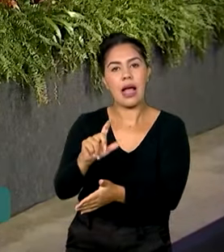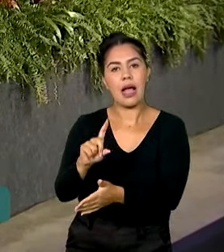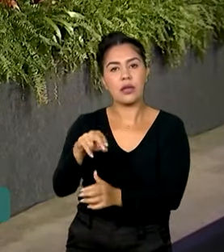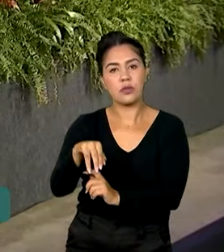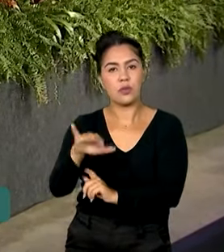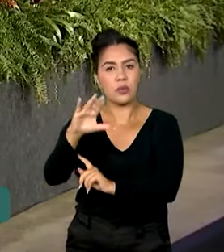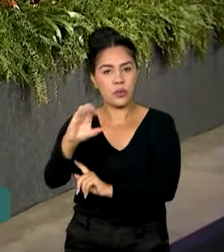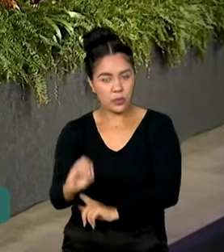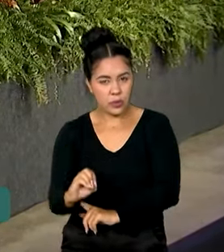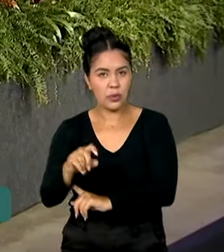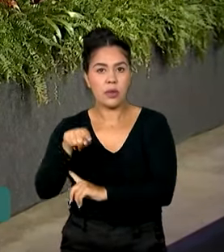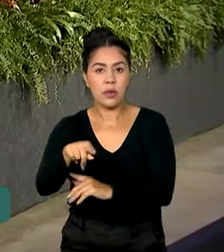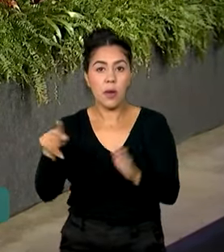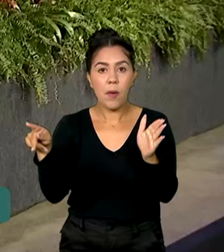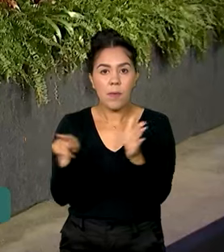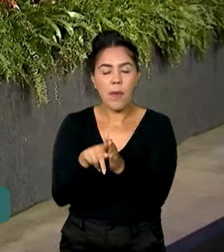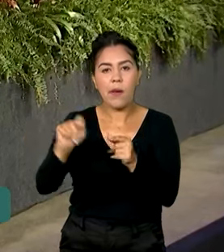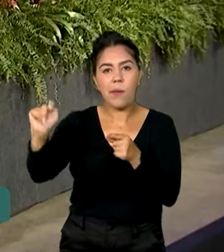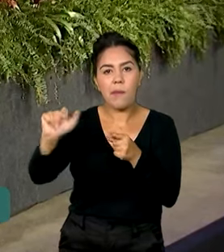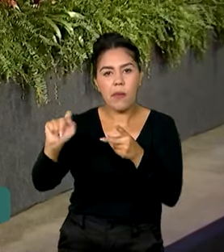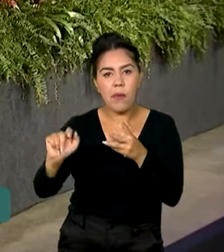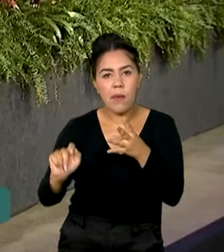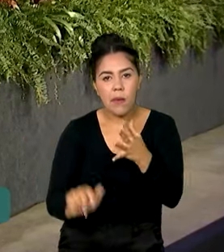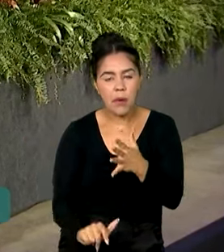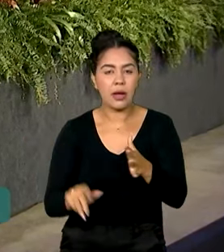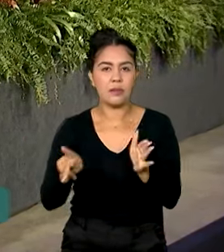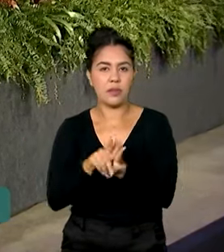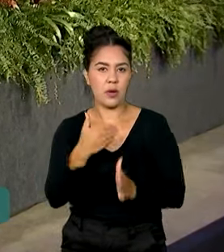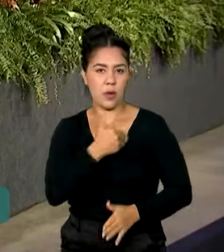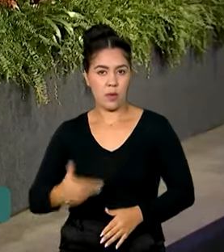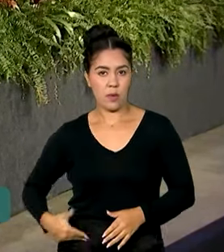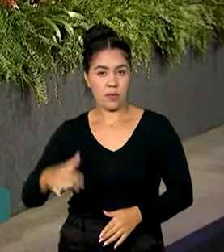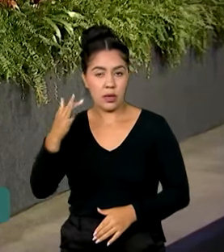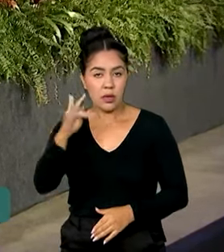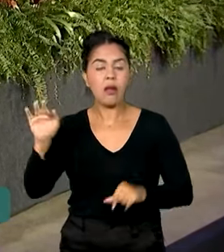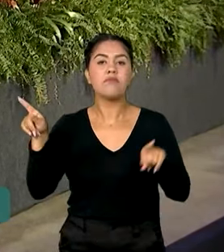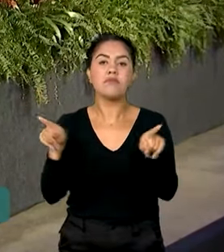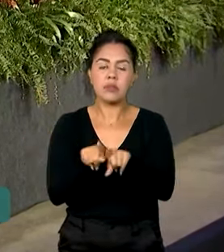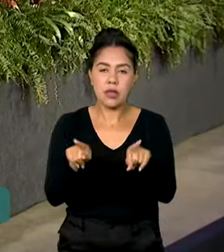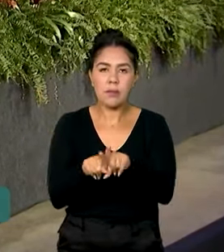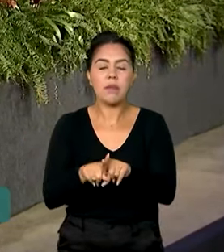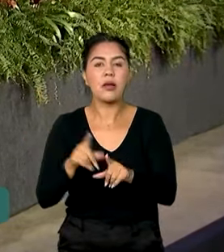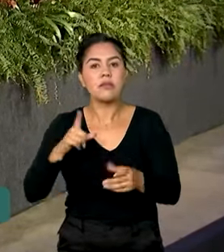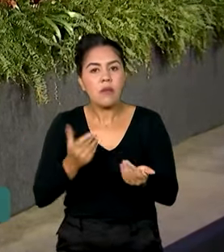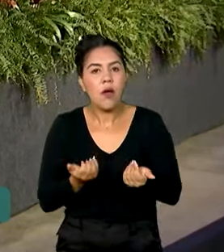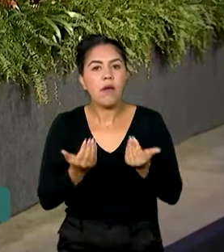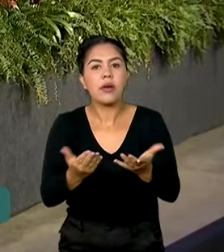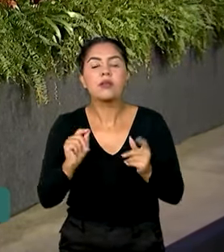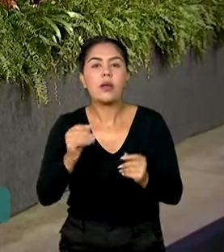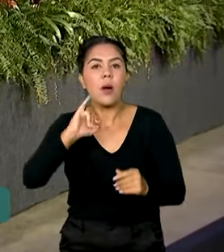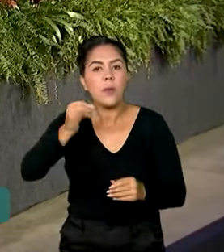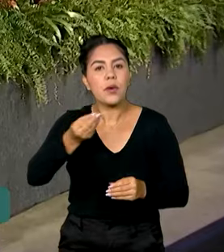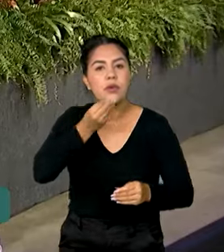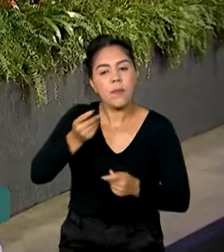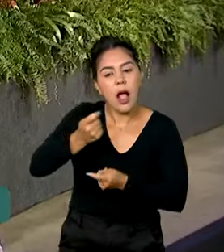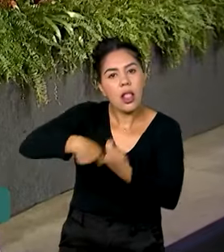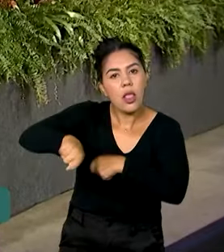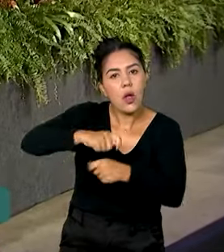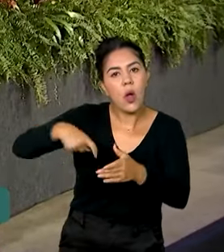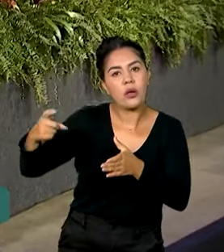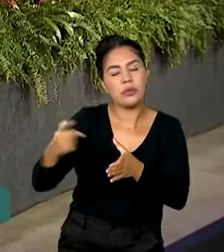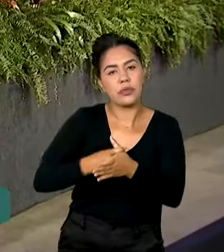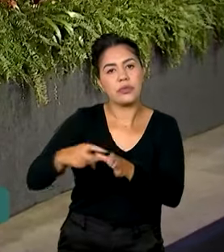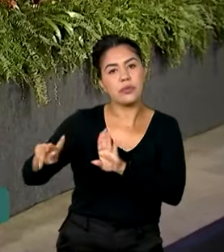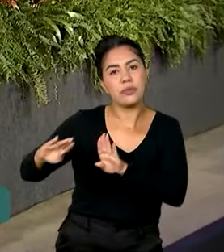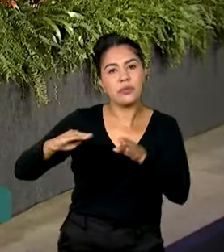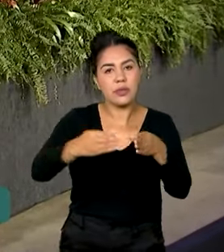Único dos Benefícios Sociais do Governo Federal. O programa também prevê a renegociação de dívidas de micro e pequenos